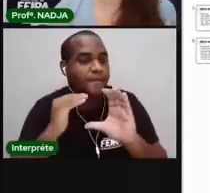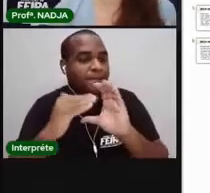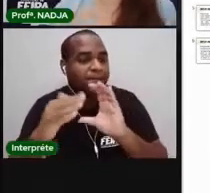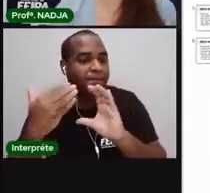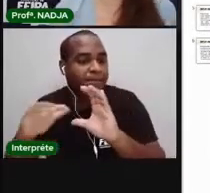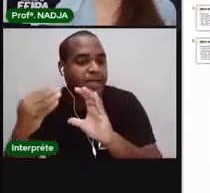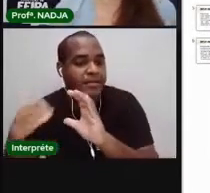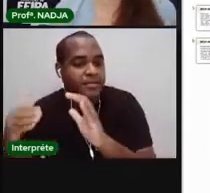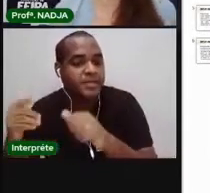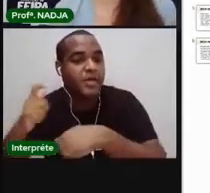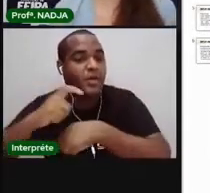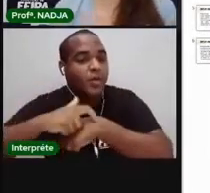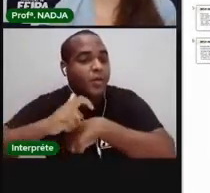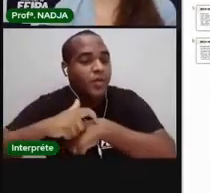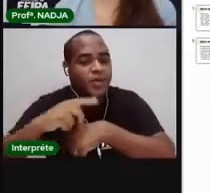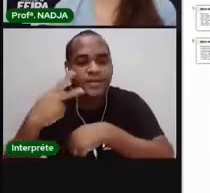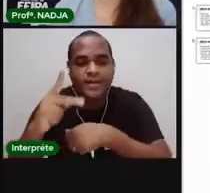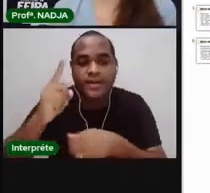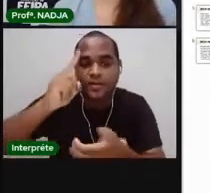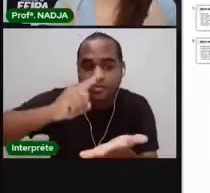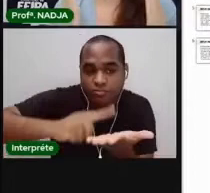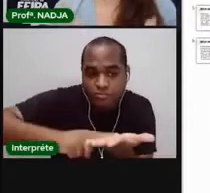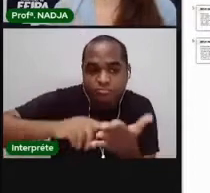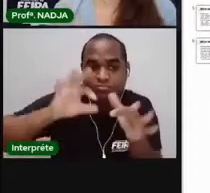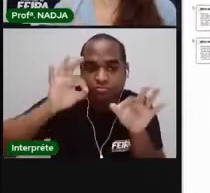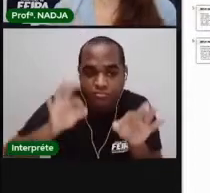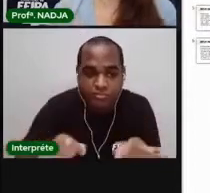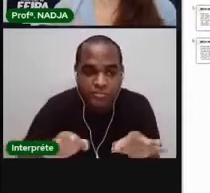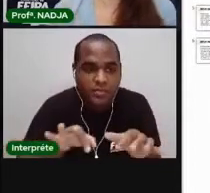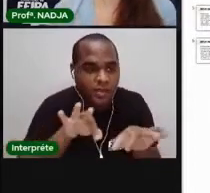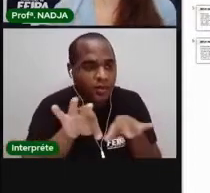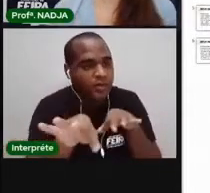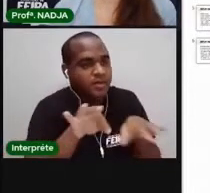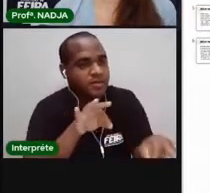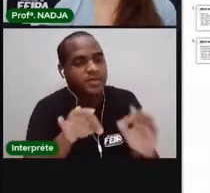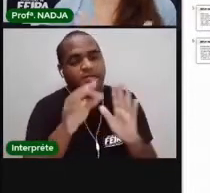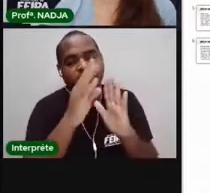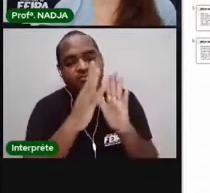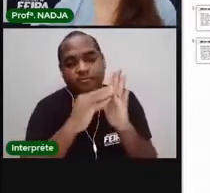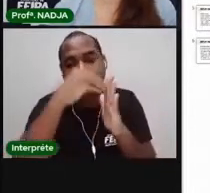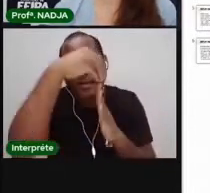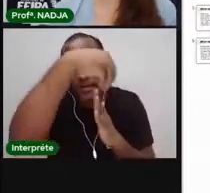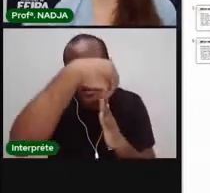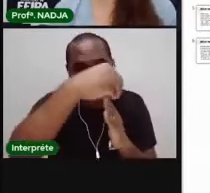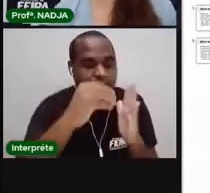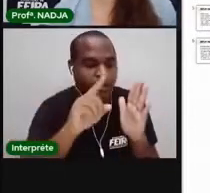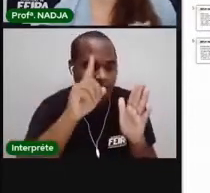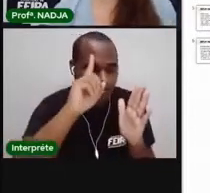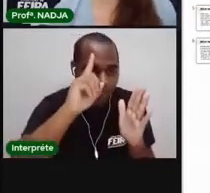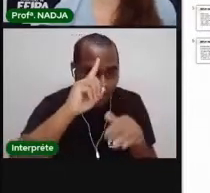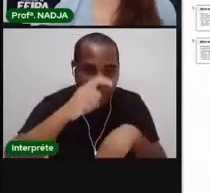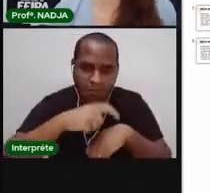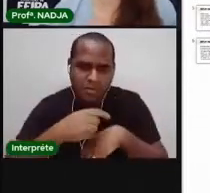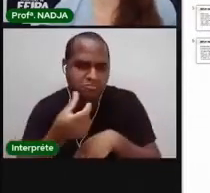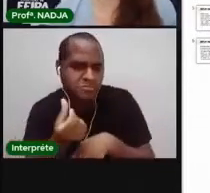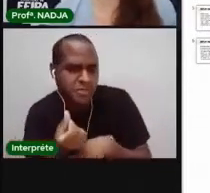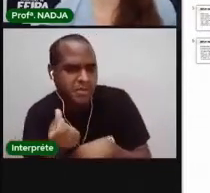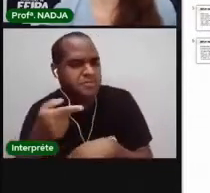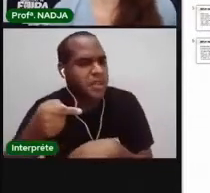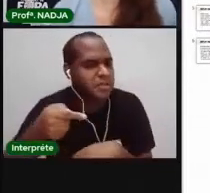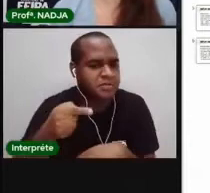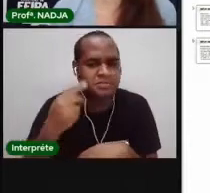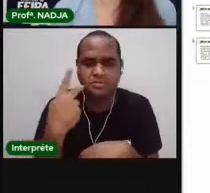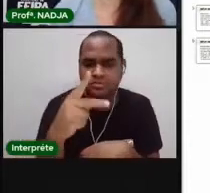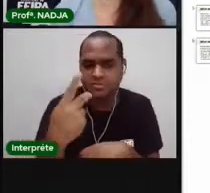esses vídeos nos horários marcados. Organizem uma agenda para vocês, todos os dias, seis horas, sete horas, não